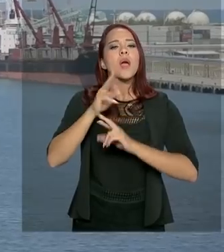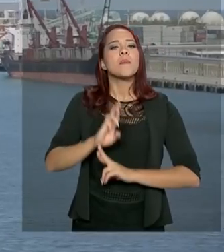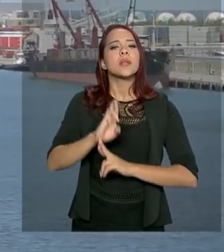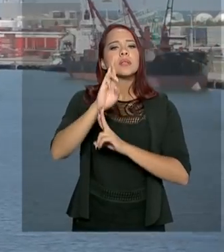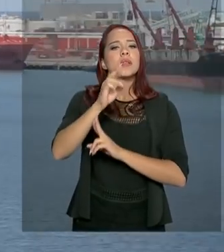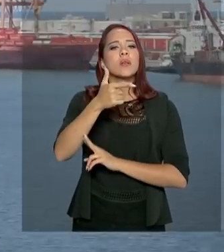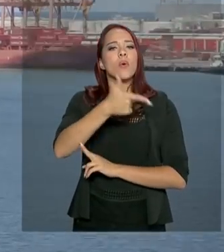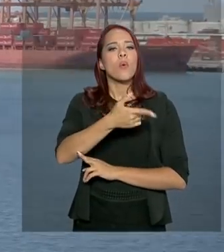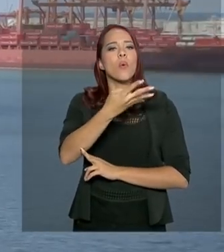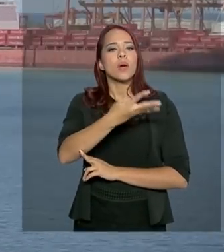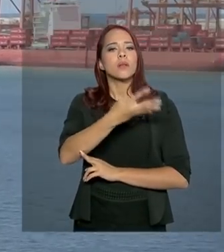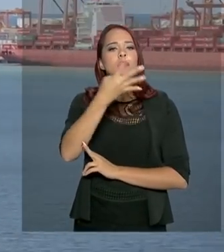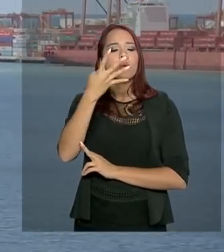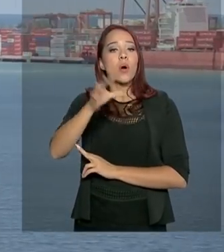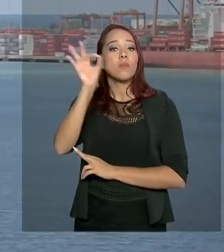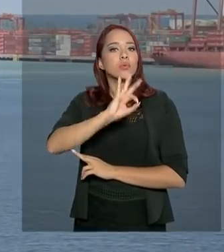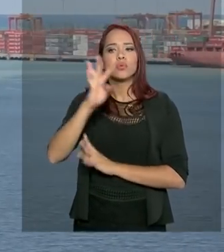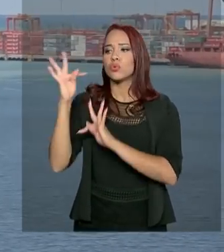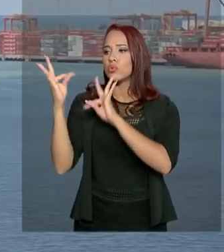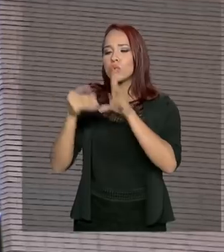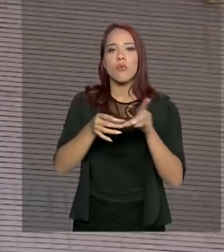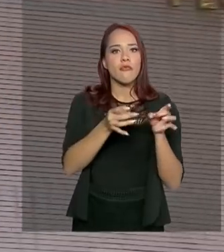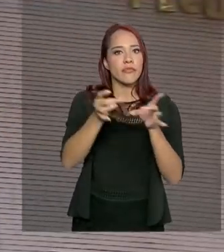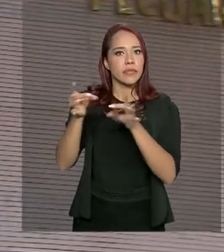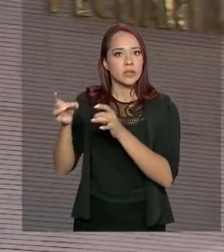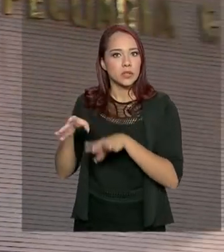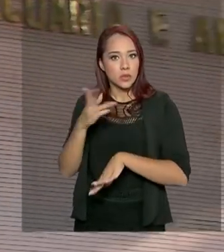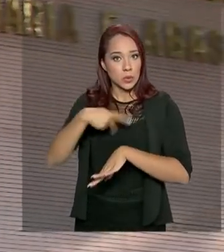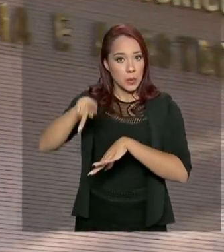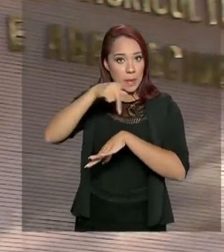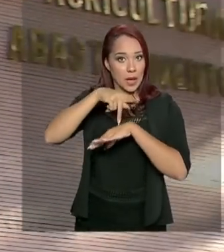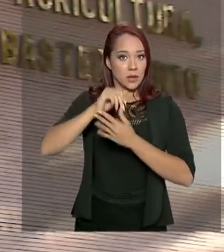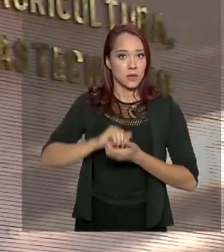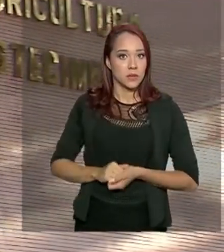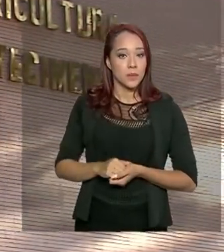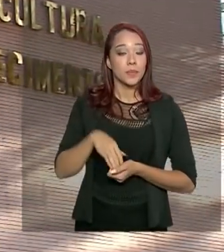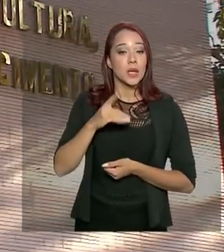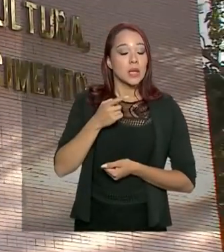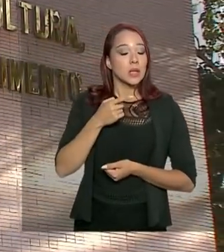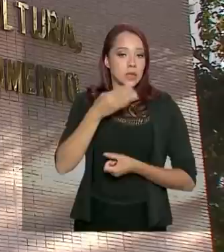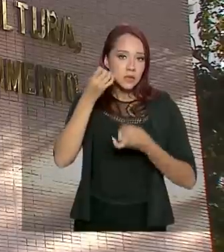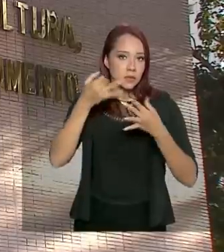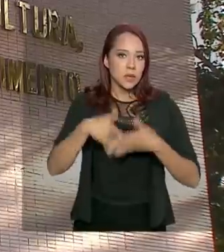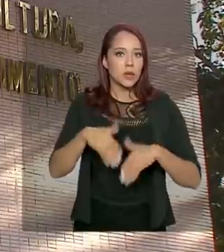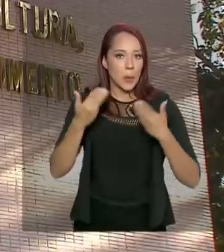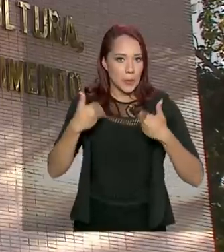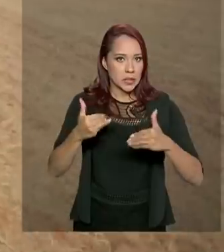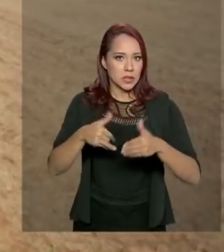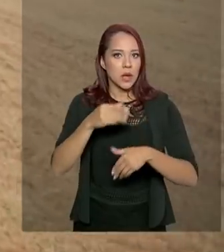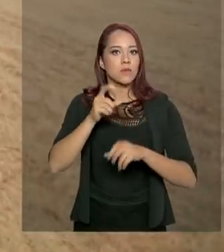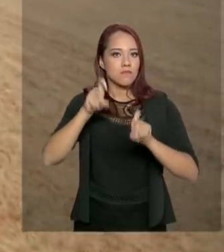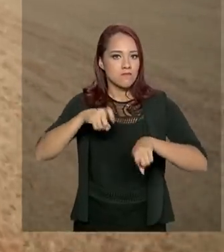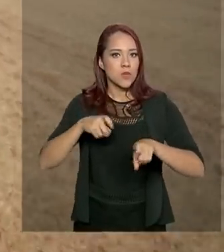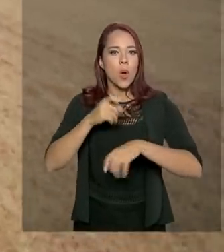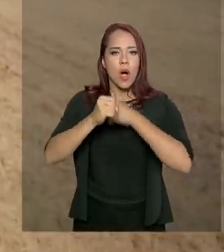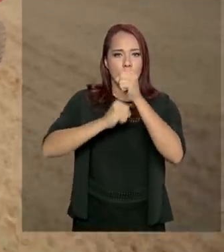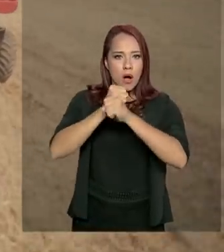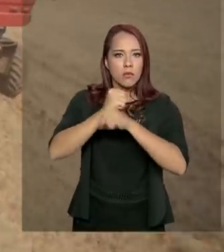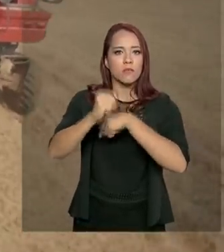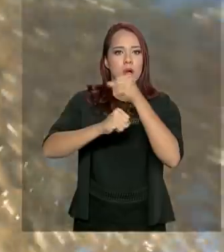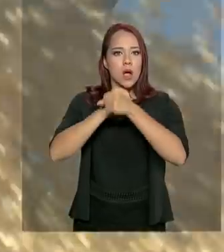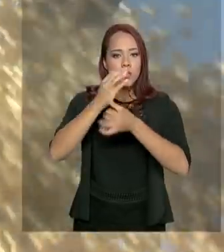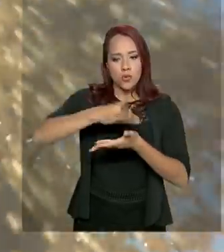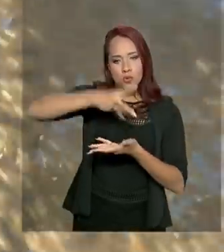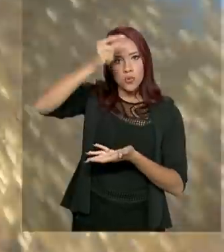44% de tudo que é vendido pelo país, segundo o Ministério da Agricultura. Ano a ano, a safra de grãos